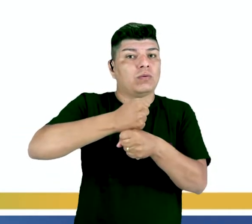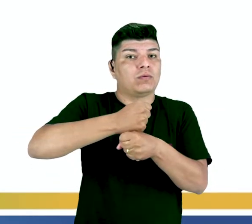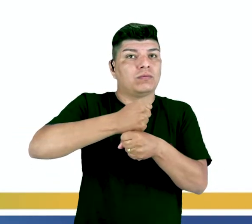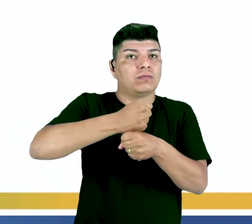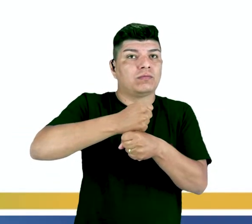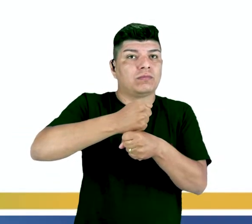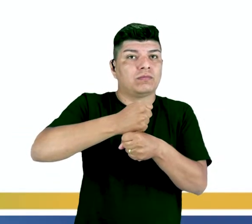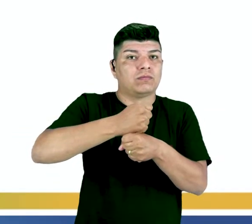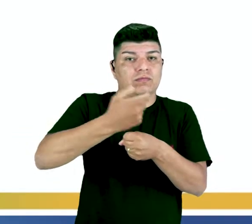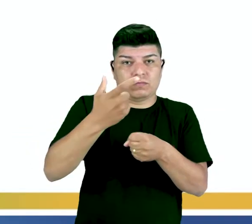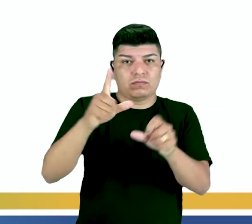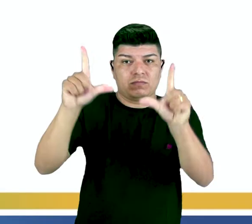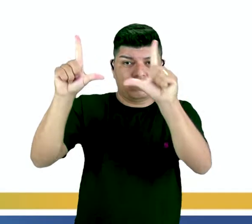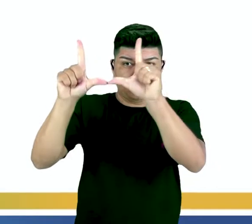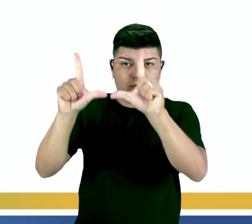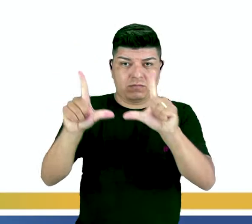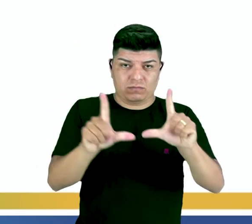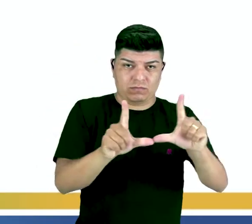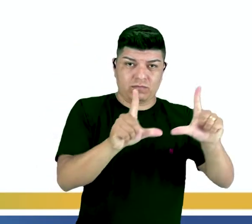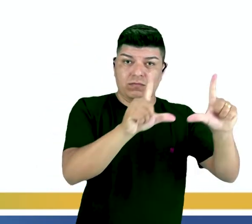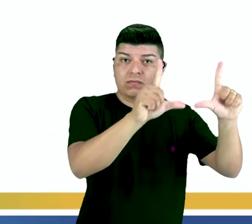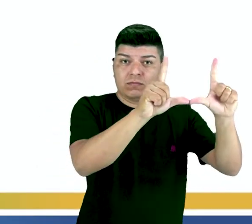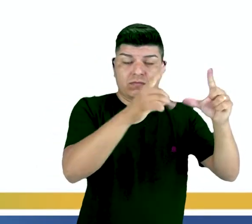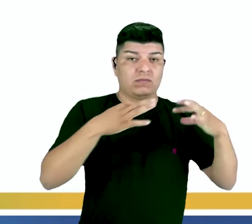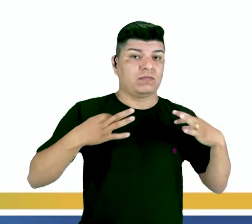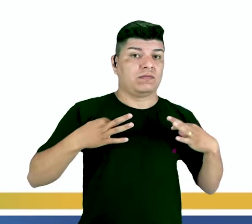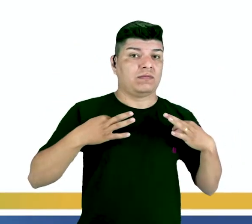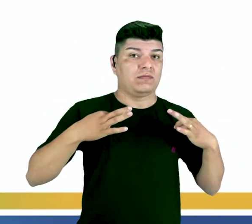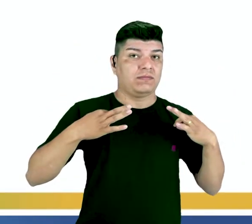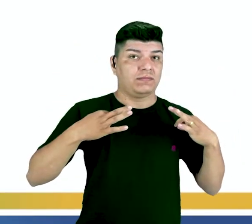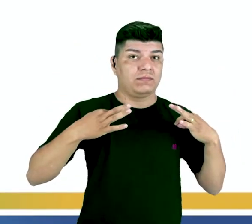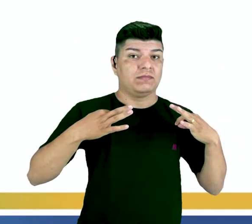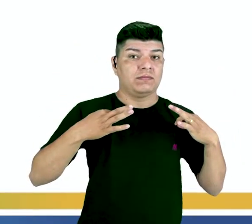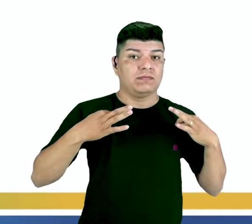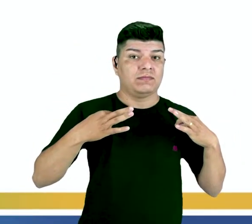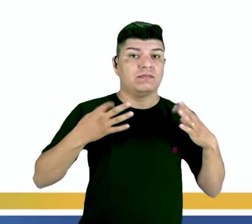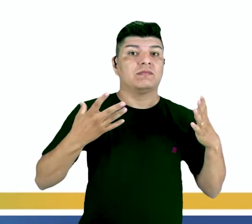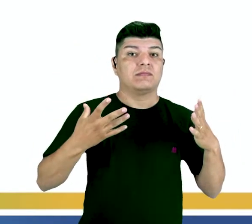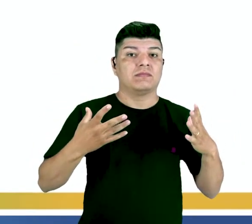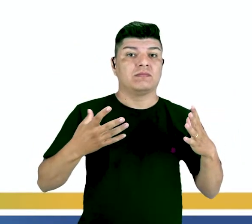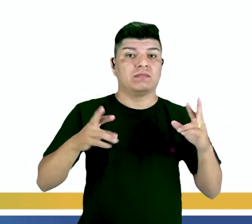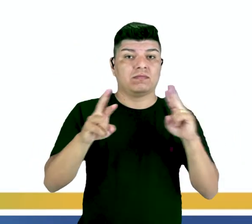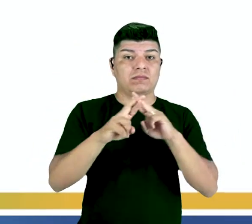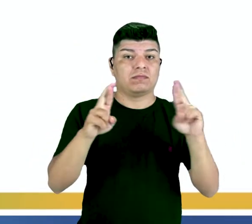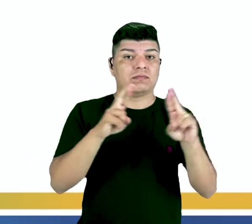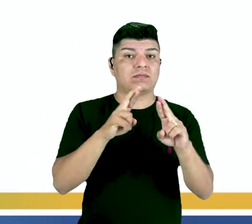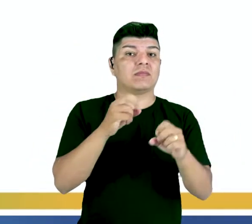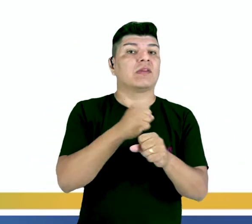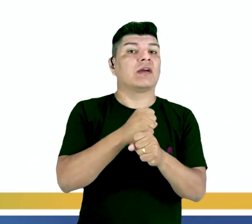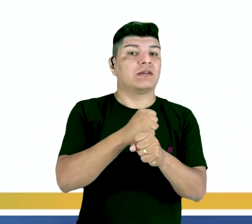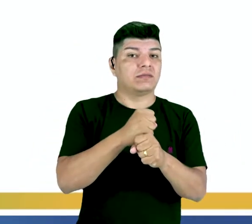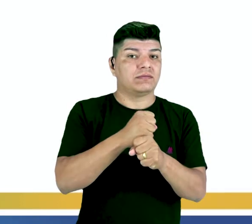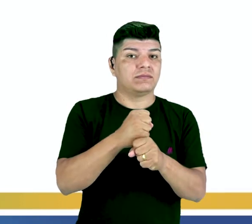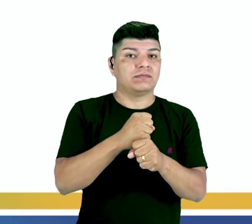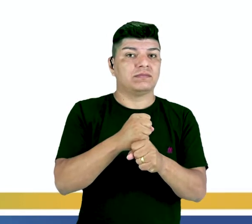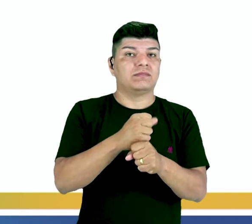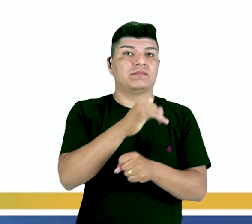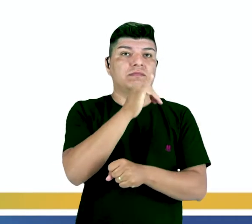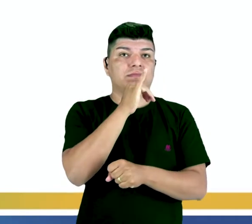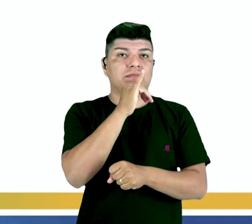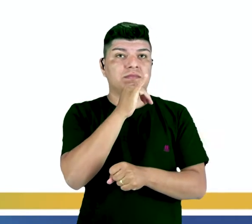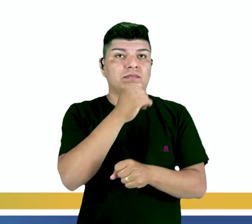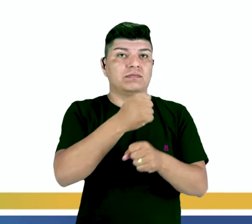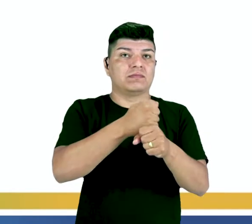temos a sequência temporal em relação a vestimenta, em relação a ano, né? Então, nós temos o exemplo de 1904,